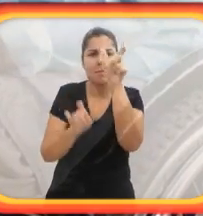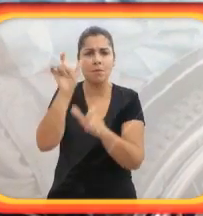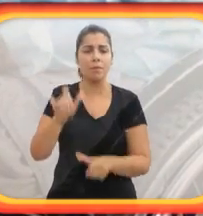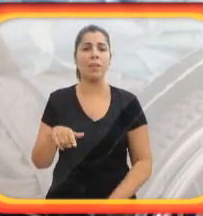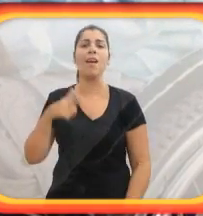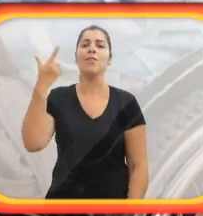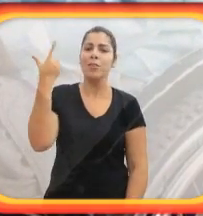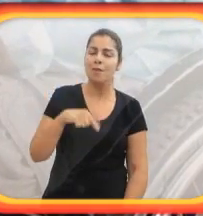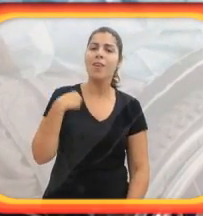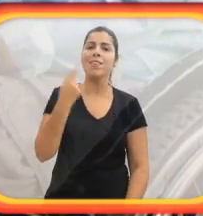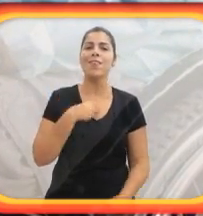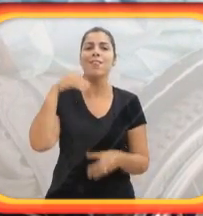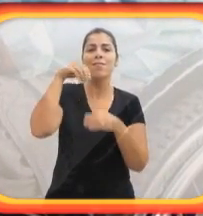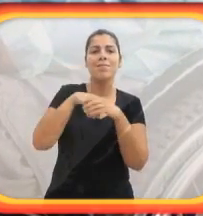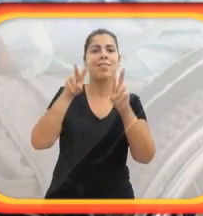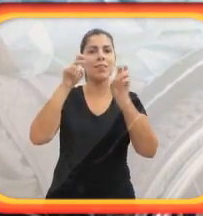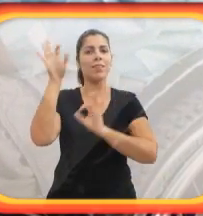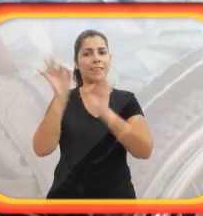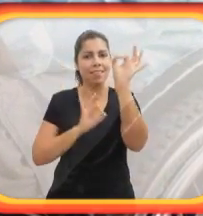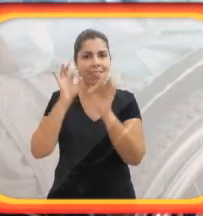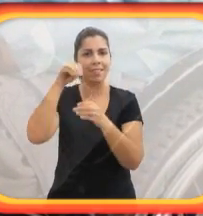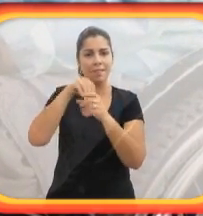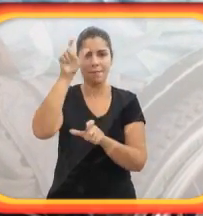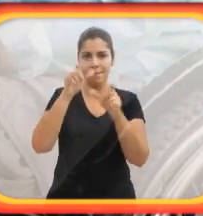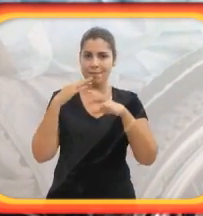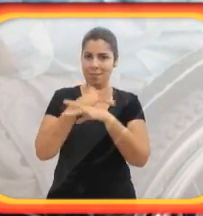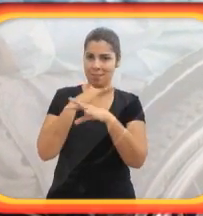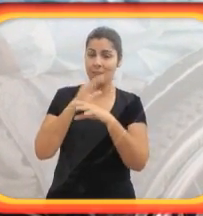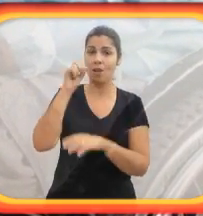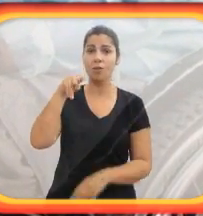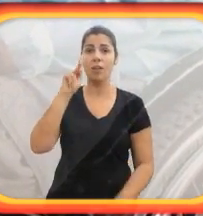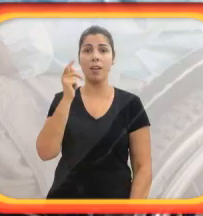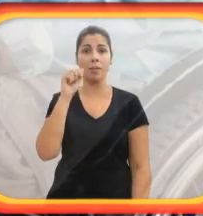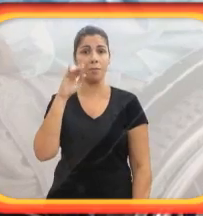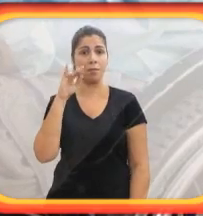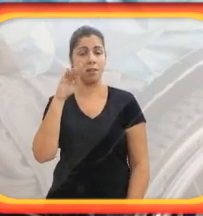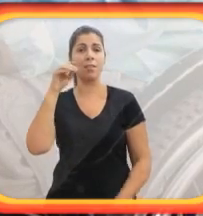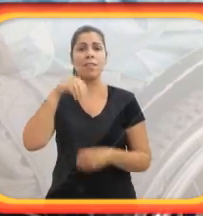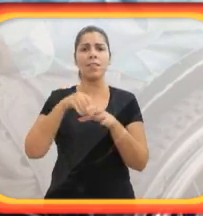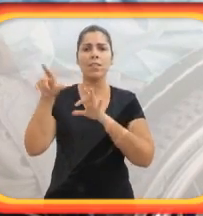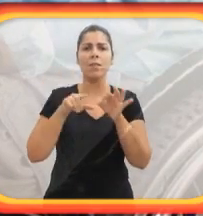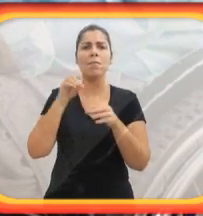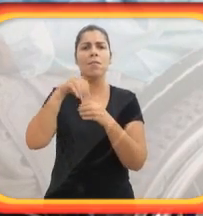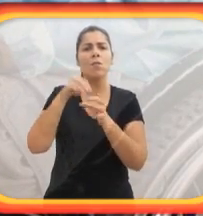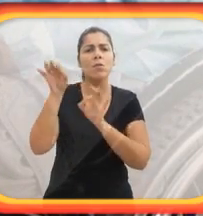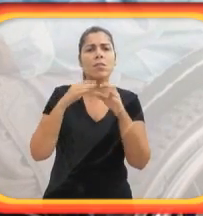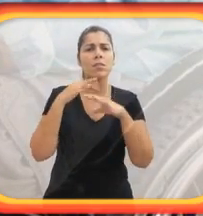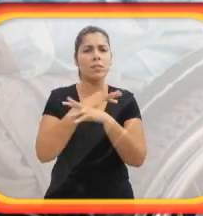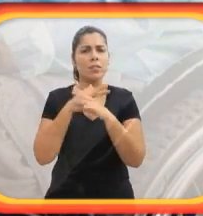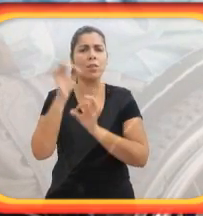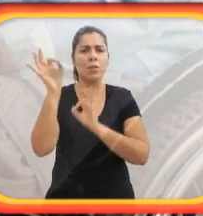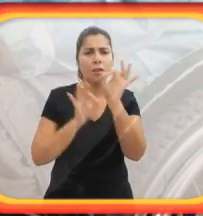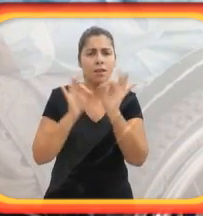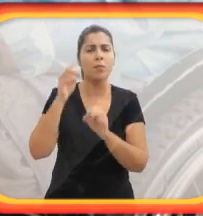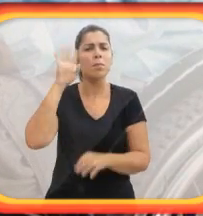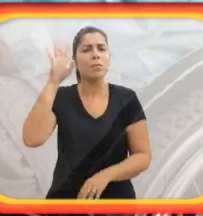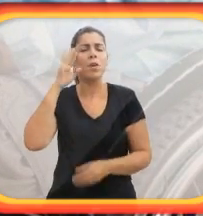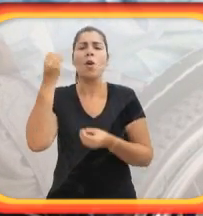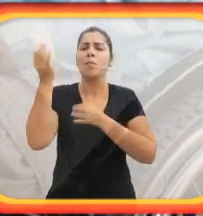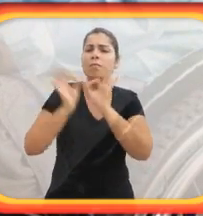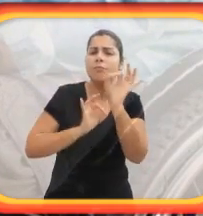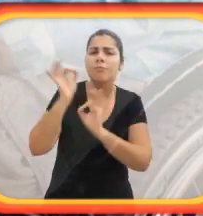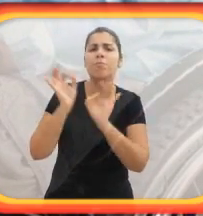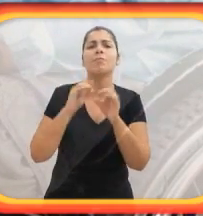Então, novamente, a gente cai no tema do planejamento das cidades, né? O ONU Habitat trabalha para que as cidades sejam organizadas,